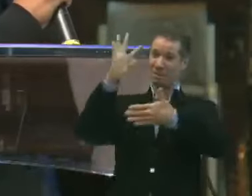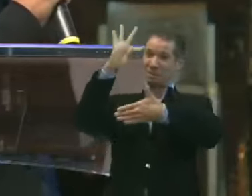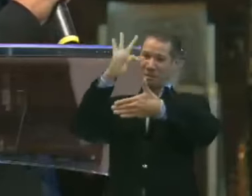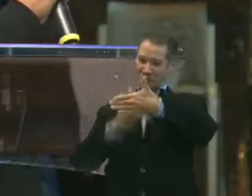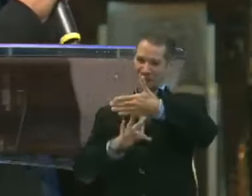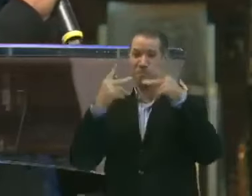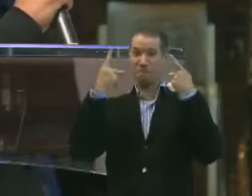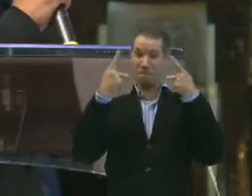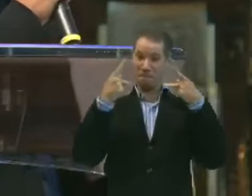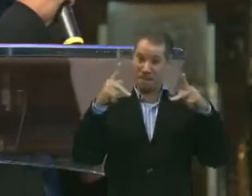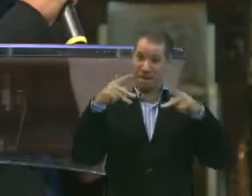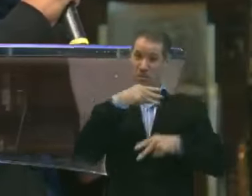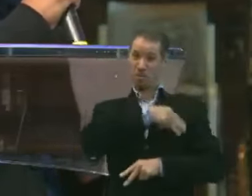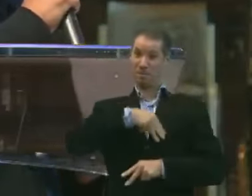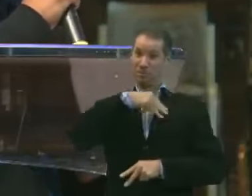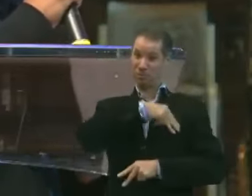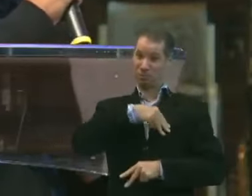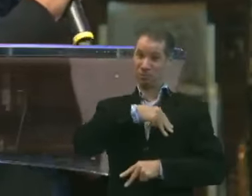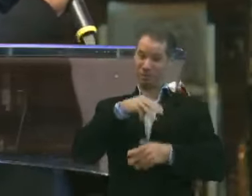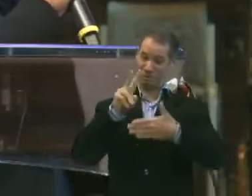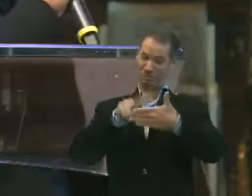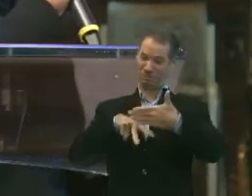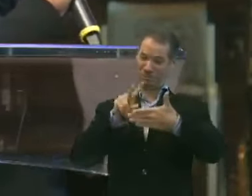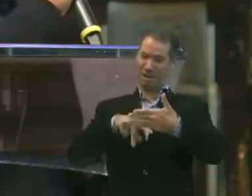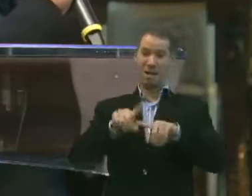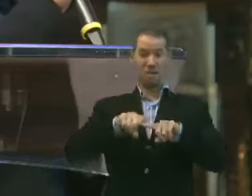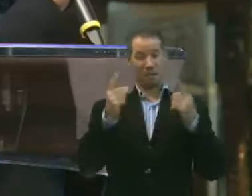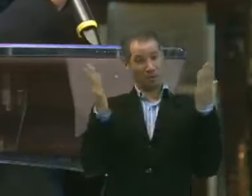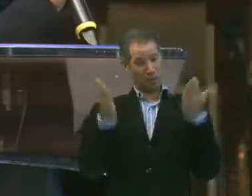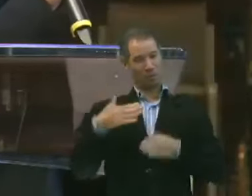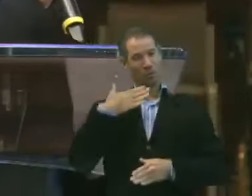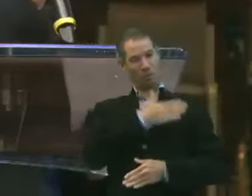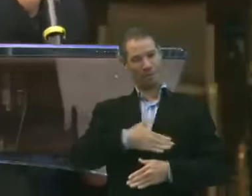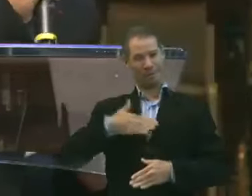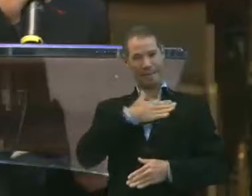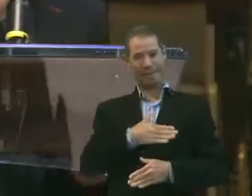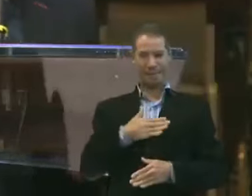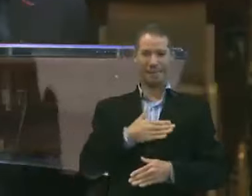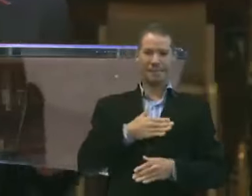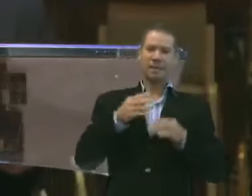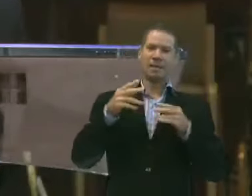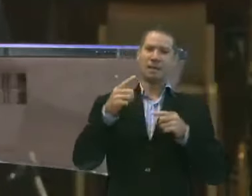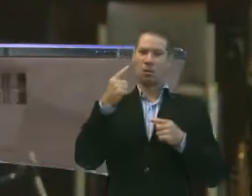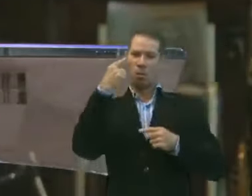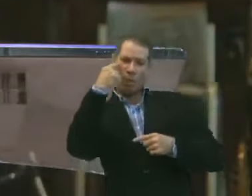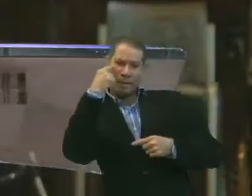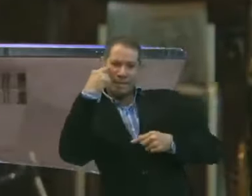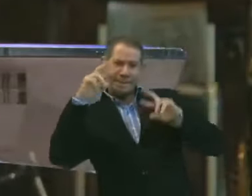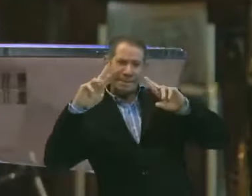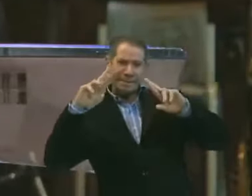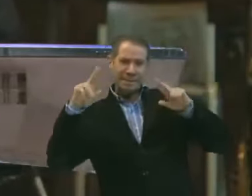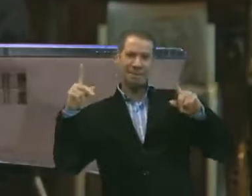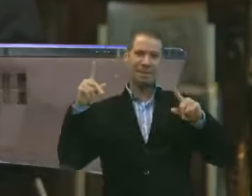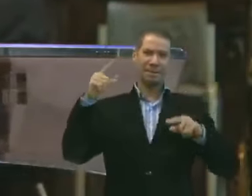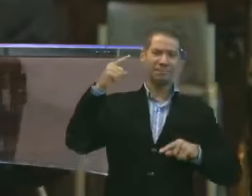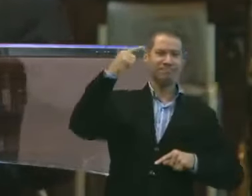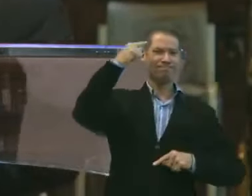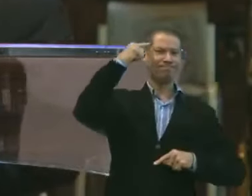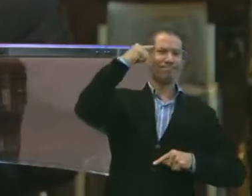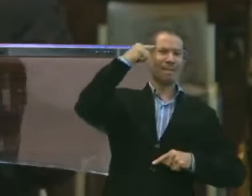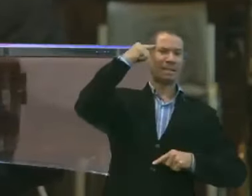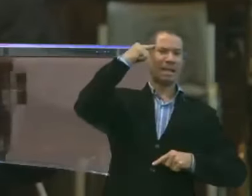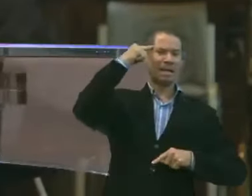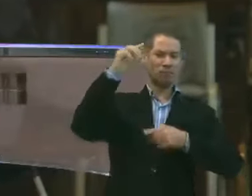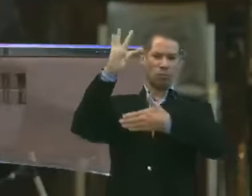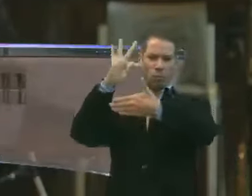e pregam sobre missões quando o leem. Mas hoje eu gostaria de olhar com um olhar diferente e tentar colher desse